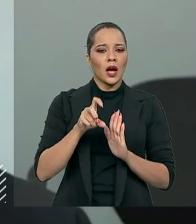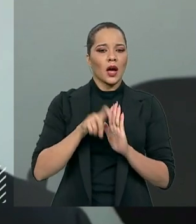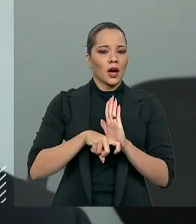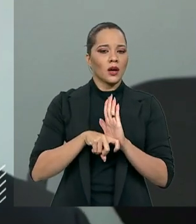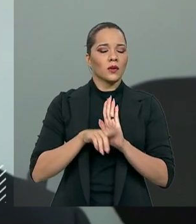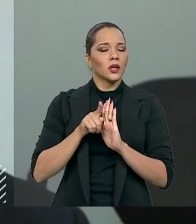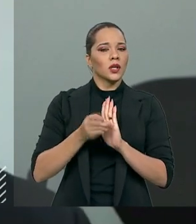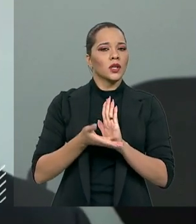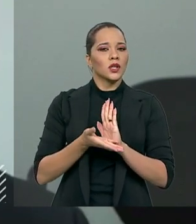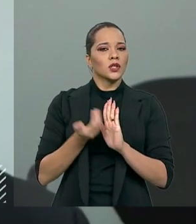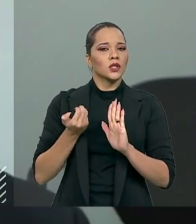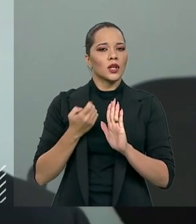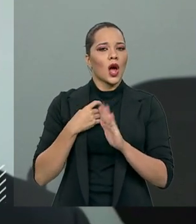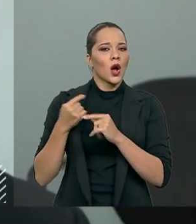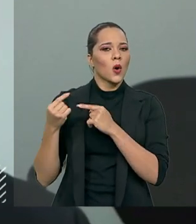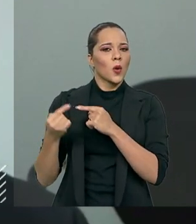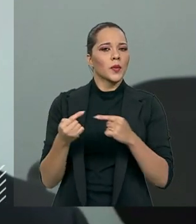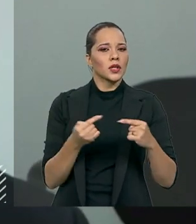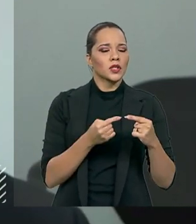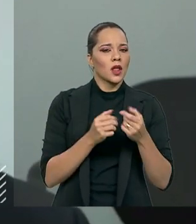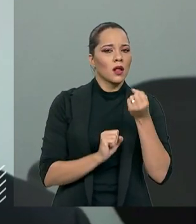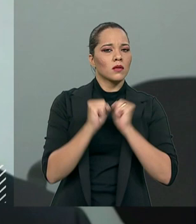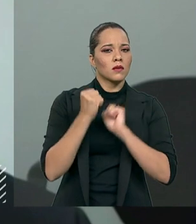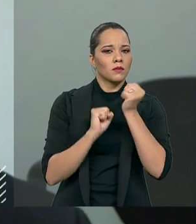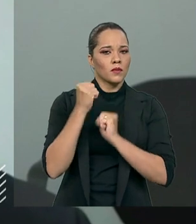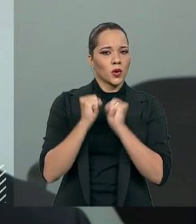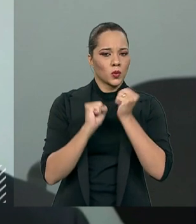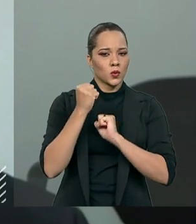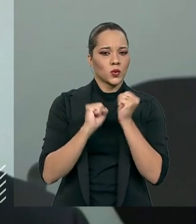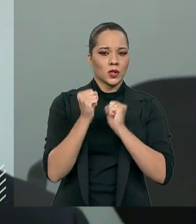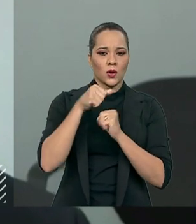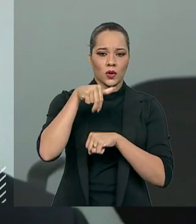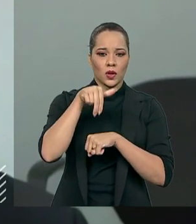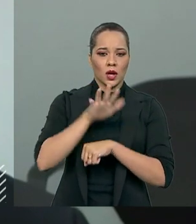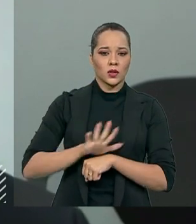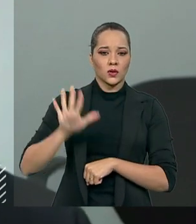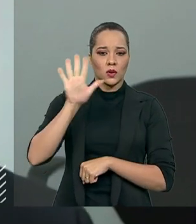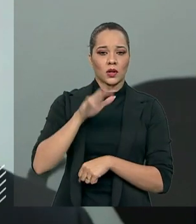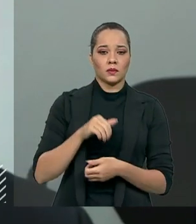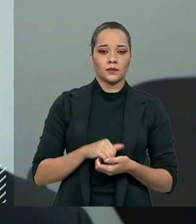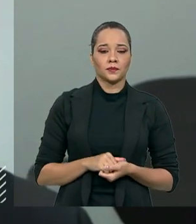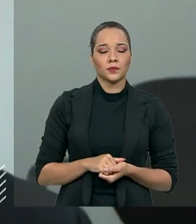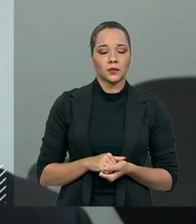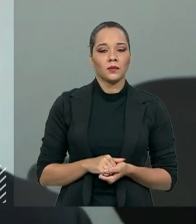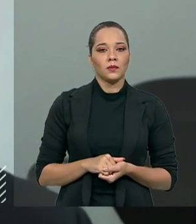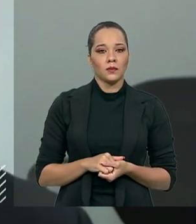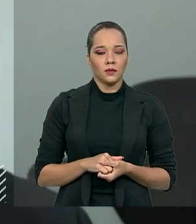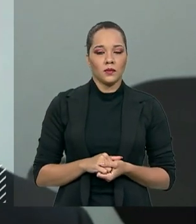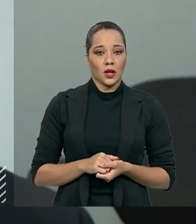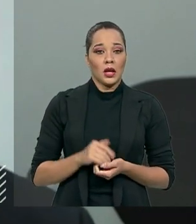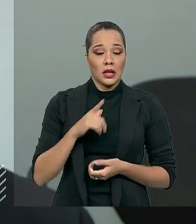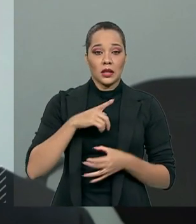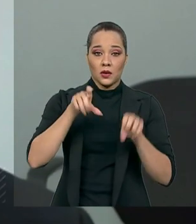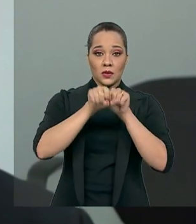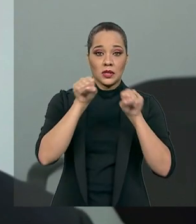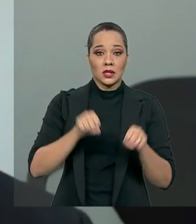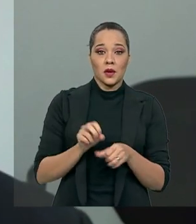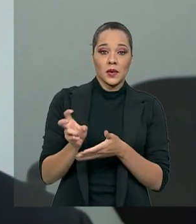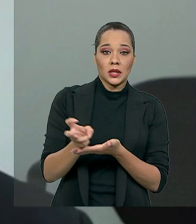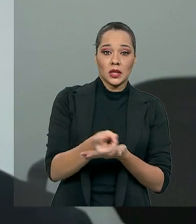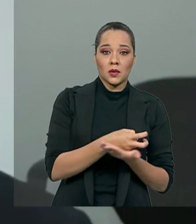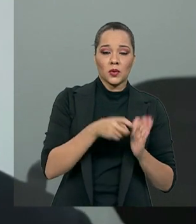a competitividade da produção nacional. Temos um sistema tributário